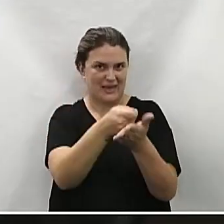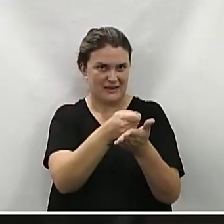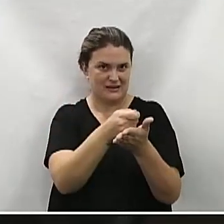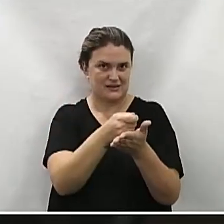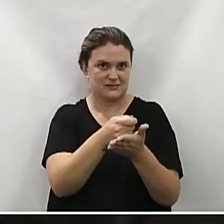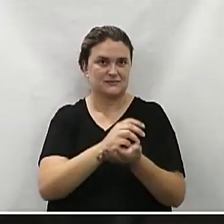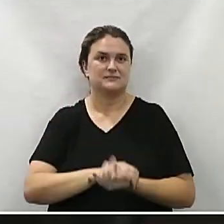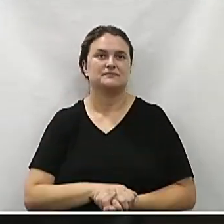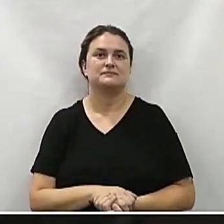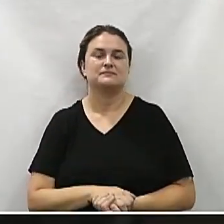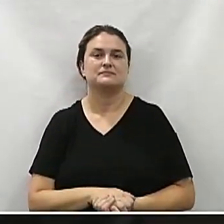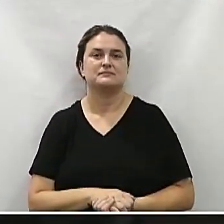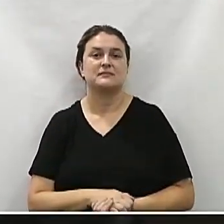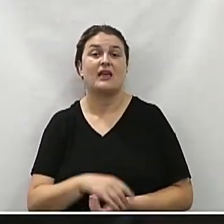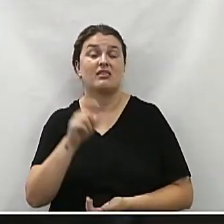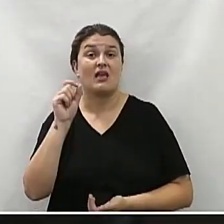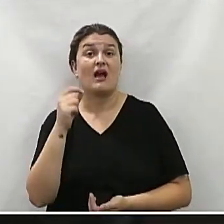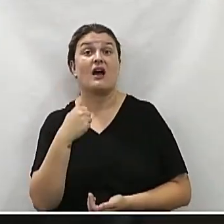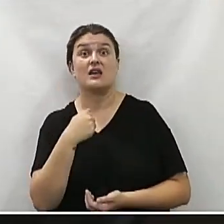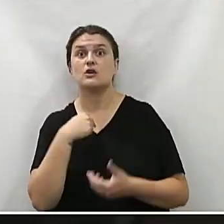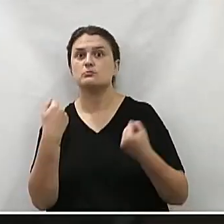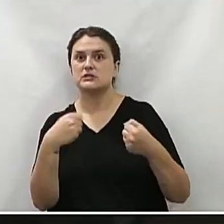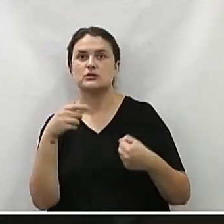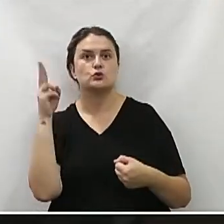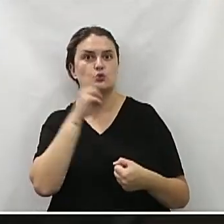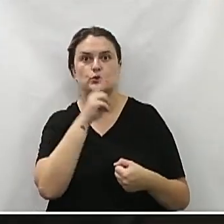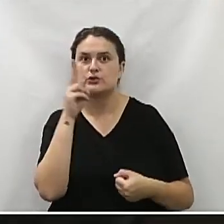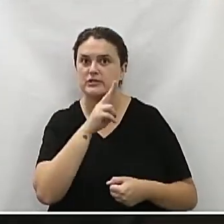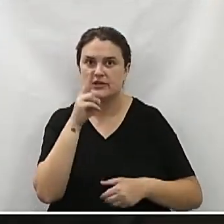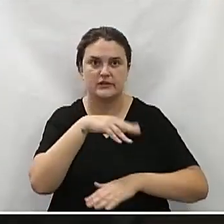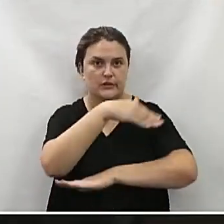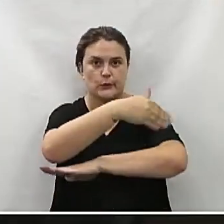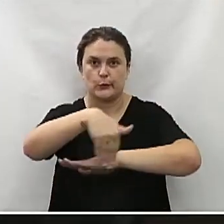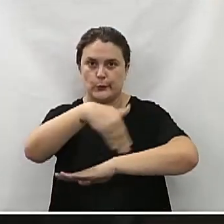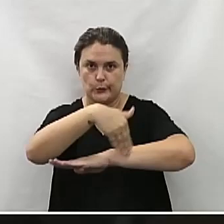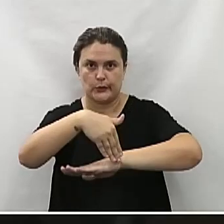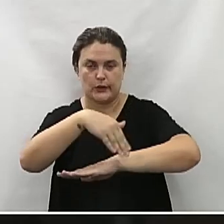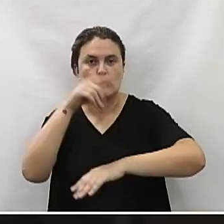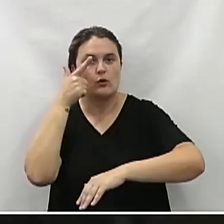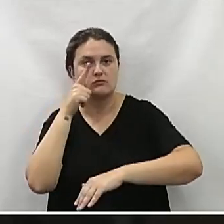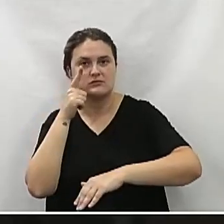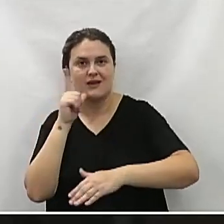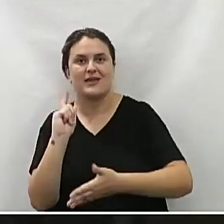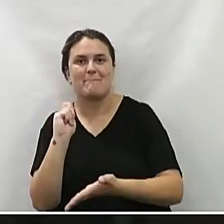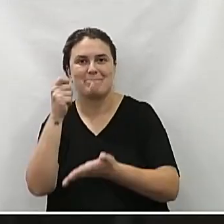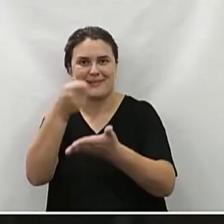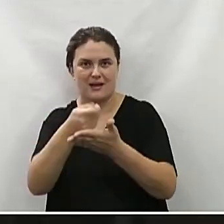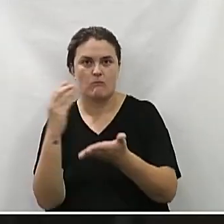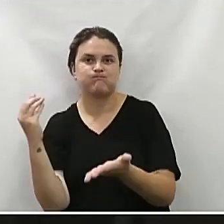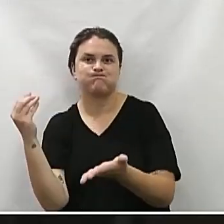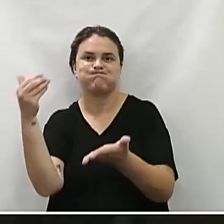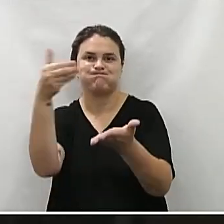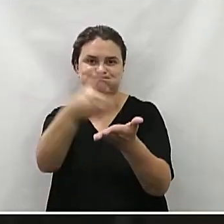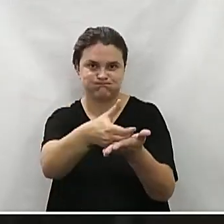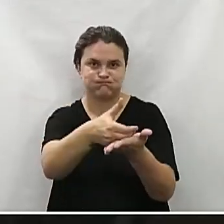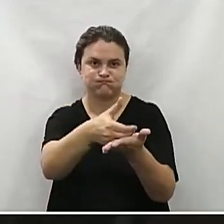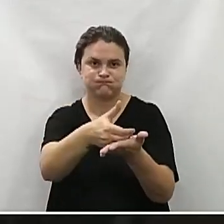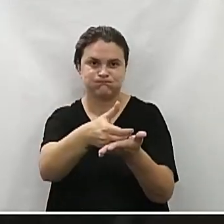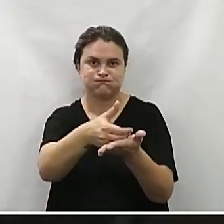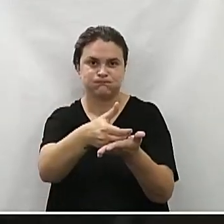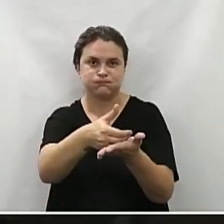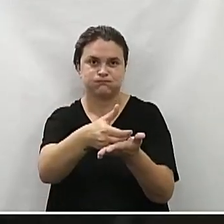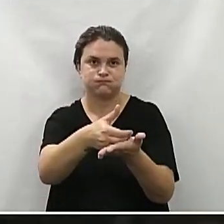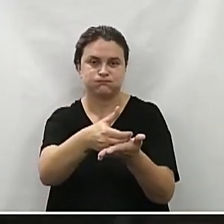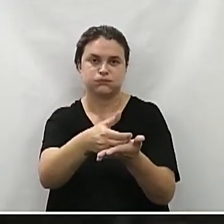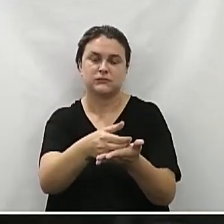dos moradores. Os moradores que entenderem que tem necessidade de pavimentação de uma rua e que eles conseguem, de alguma maneira, participar dessa pavimentação,